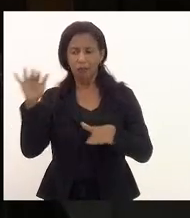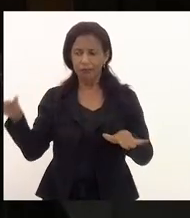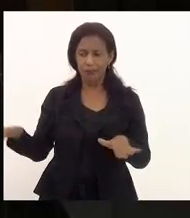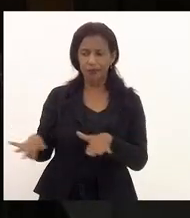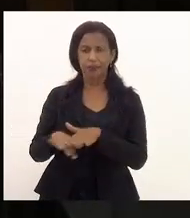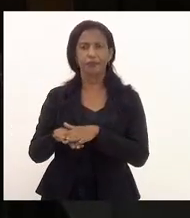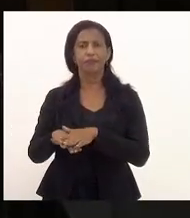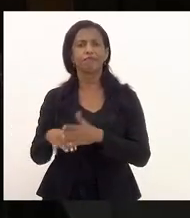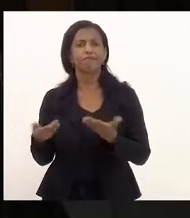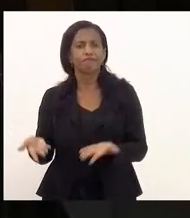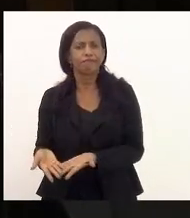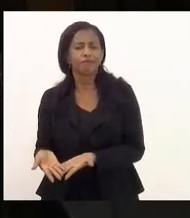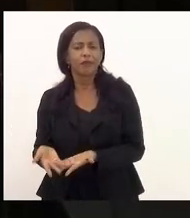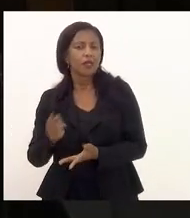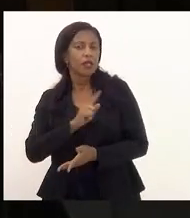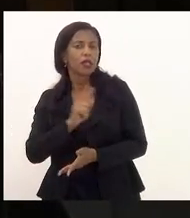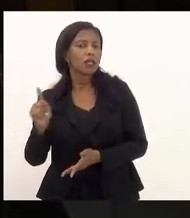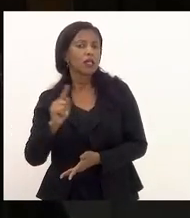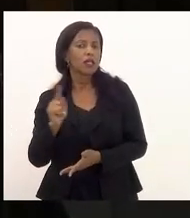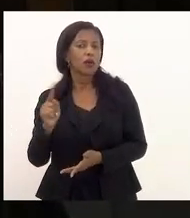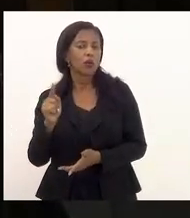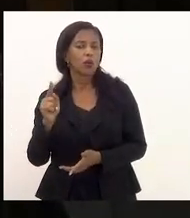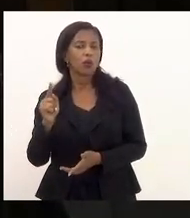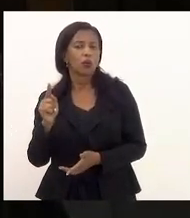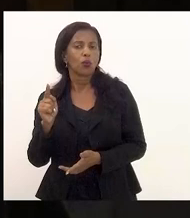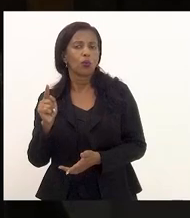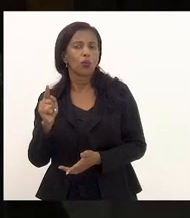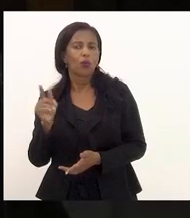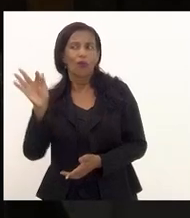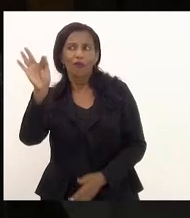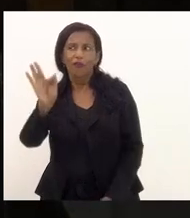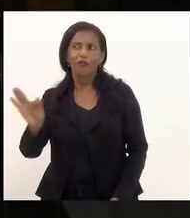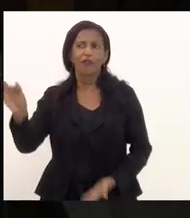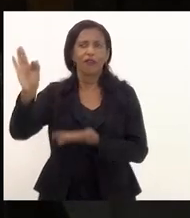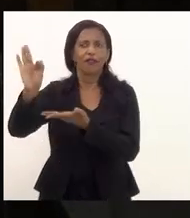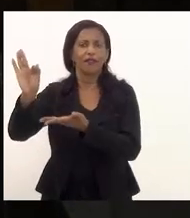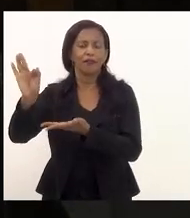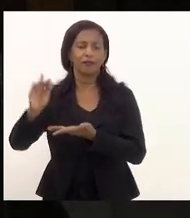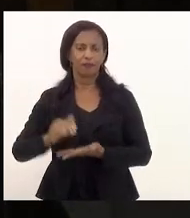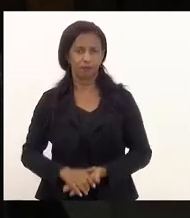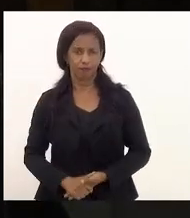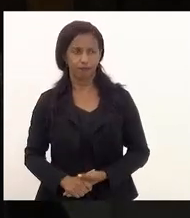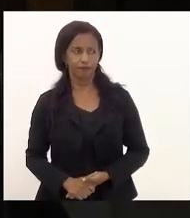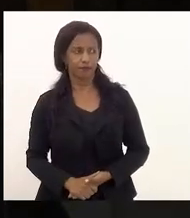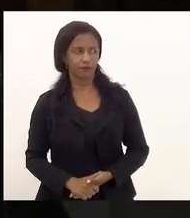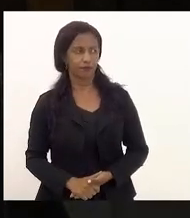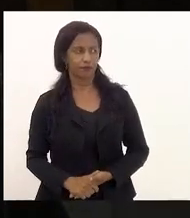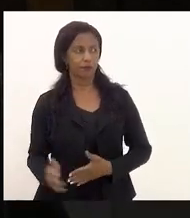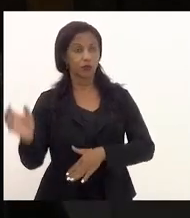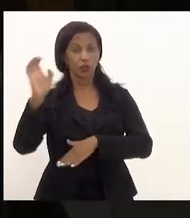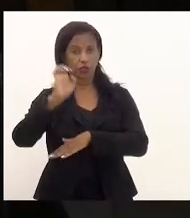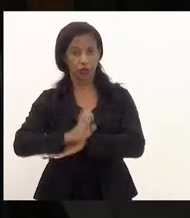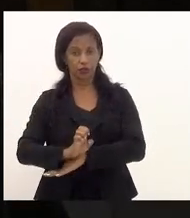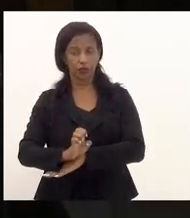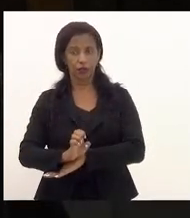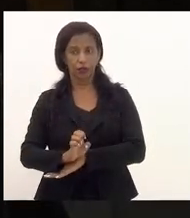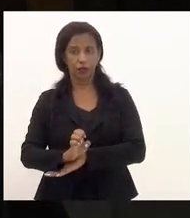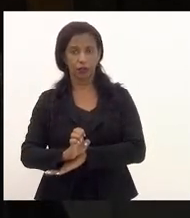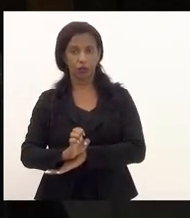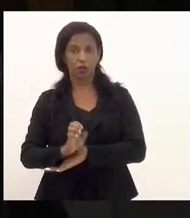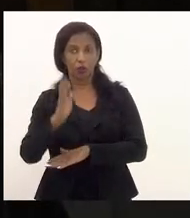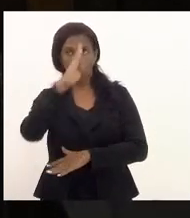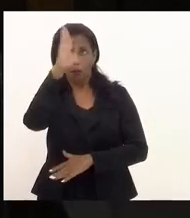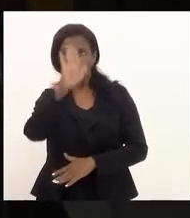e não como uma federação. O Estado do Rio, o Brasil